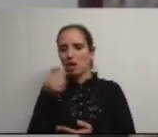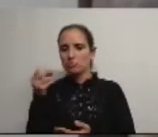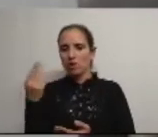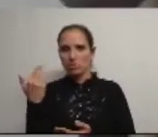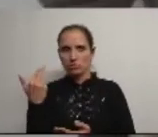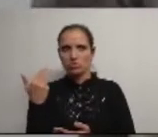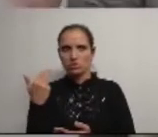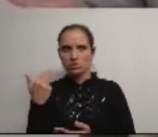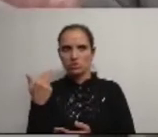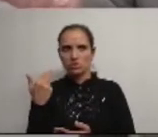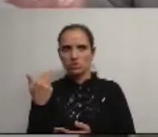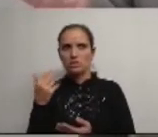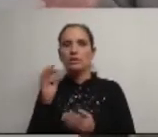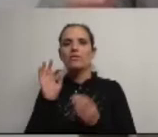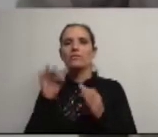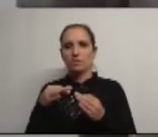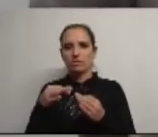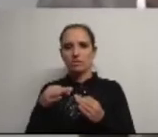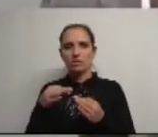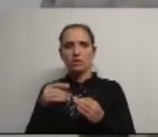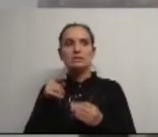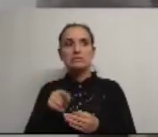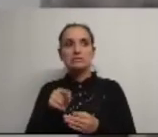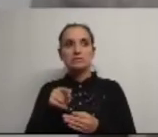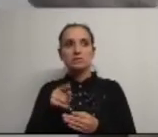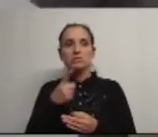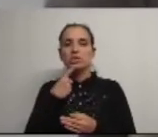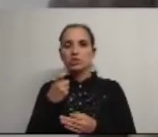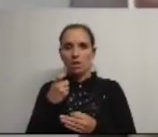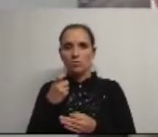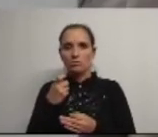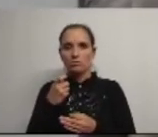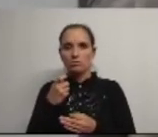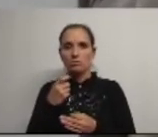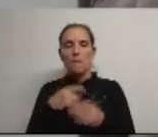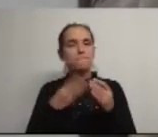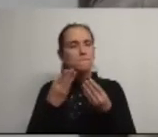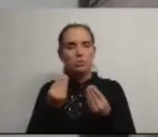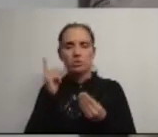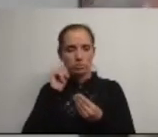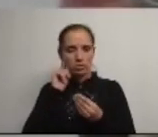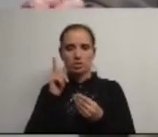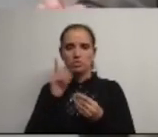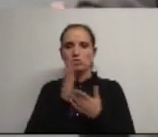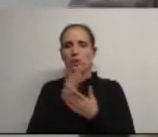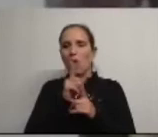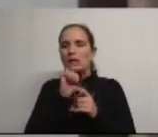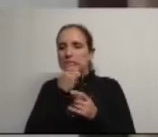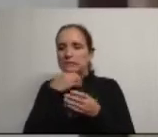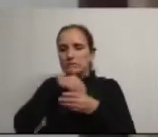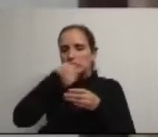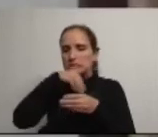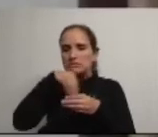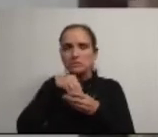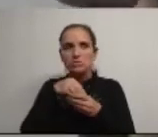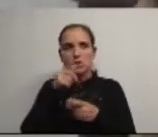para terminar mesmo isto é uma questão demasiado importante para andar no segredo dos deuses as